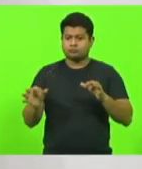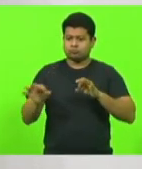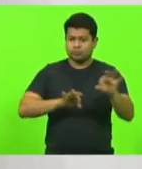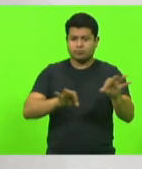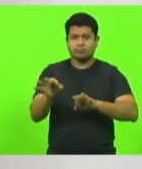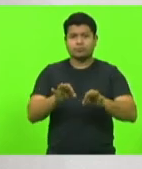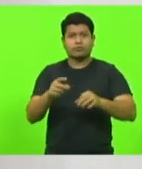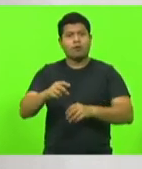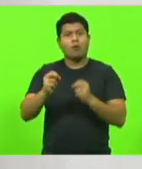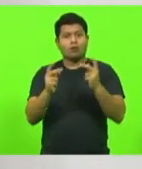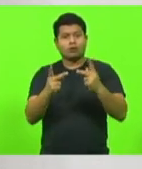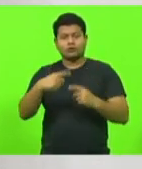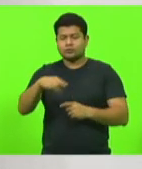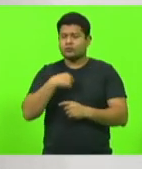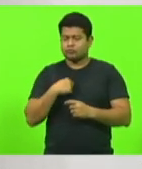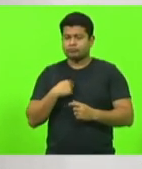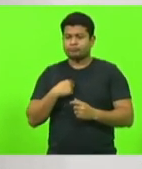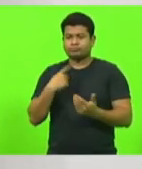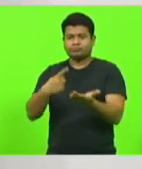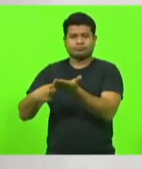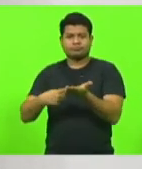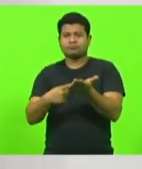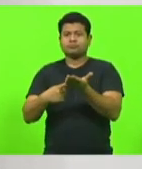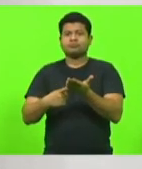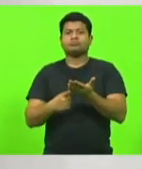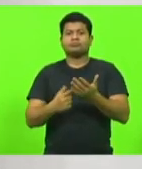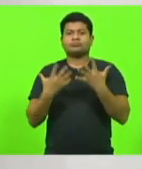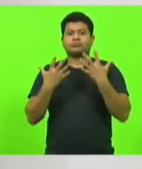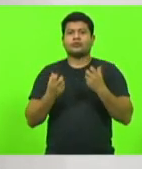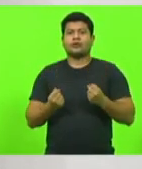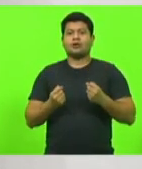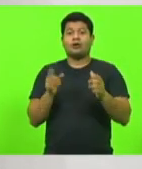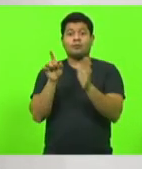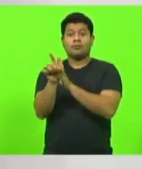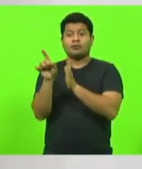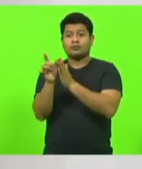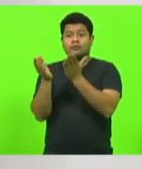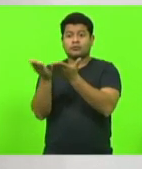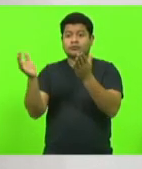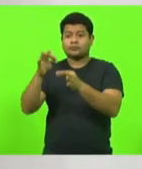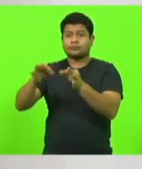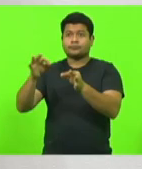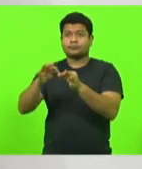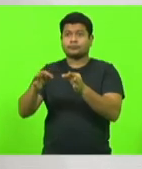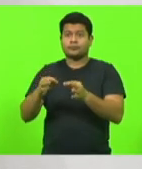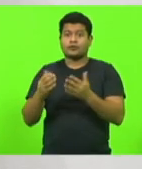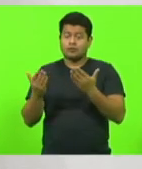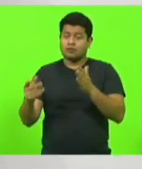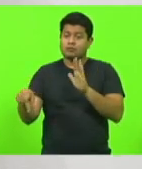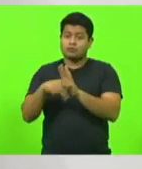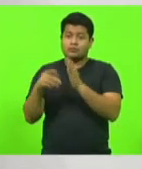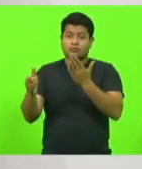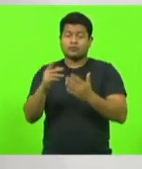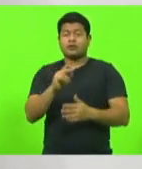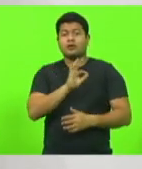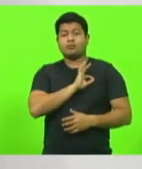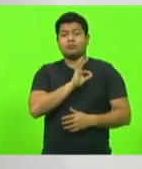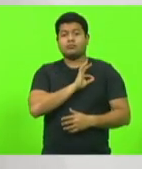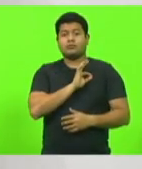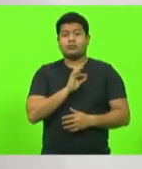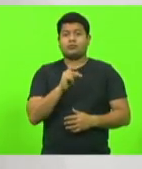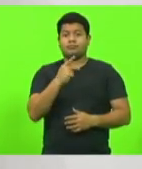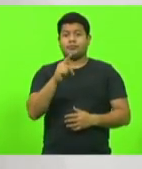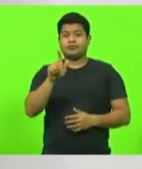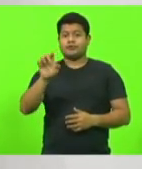concordamos, ficou bom, foi consultado as instituições, instituições que eu digo é o próprio comando-geral da polícia militar, o